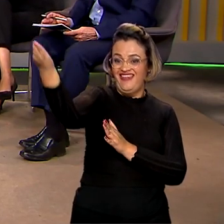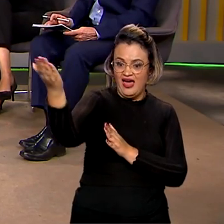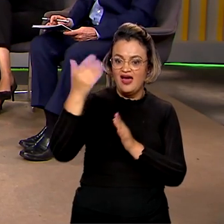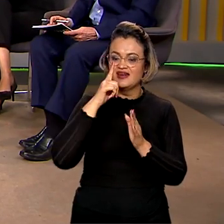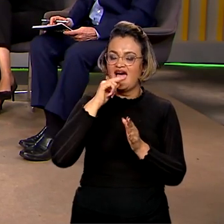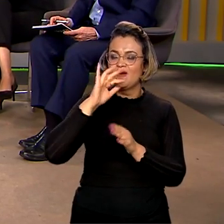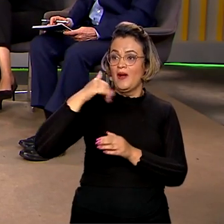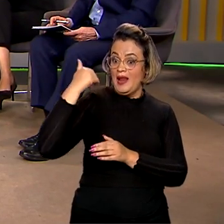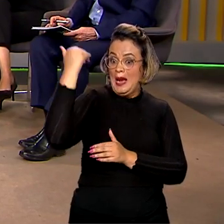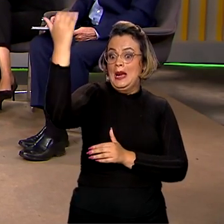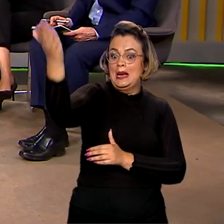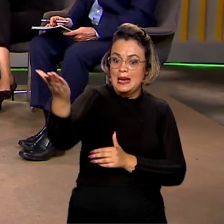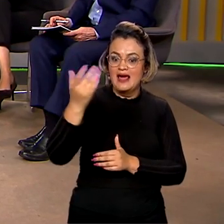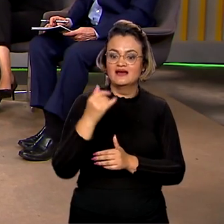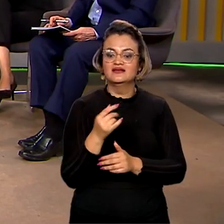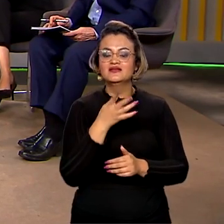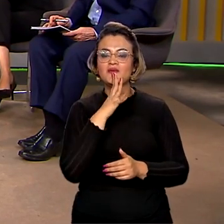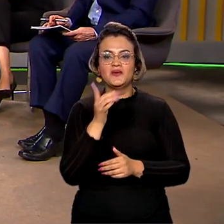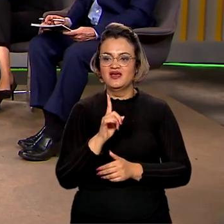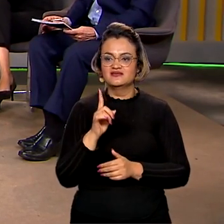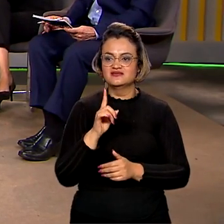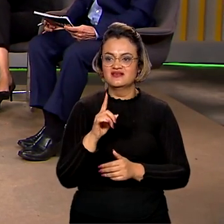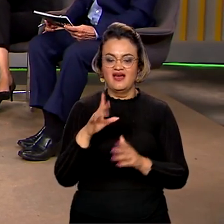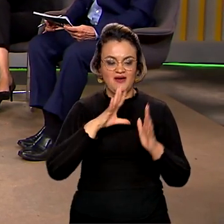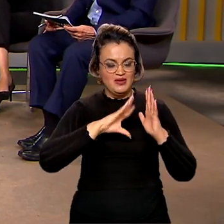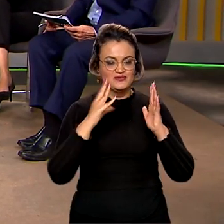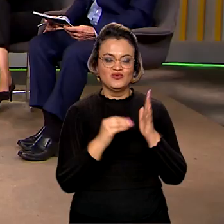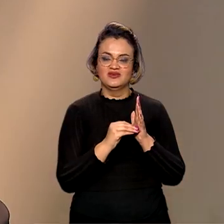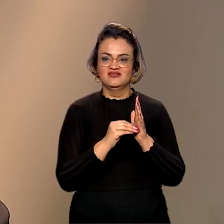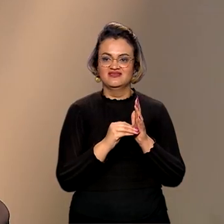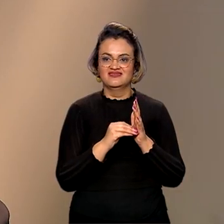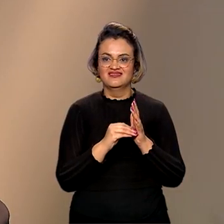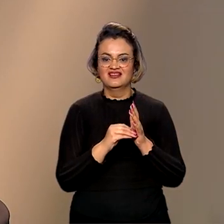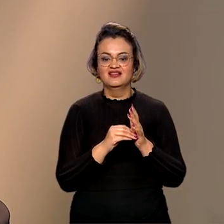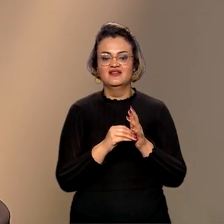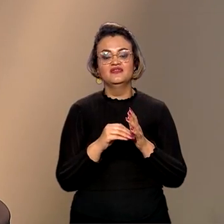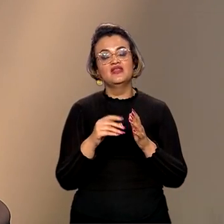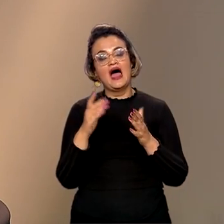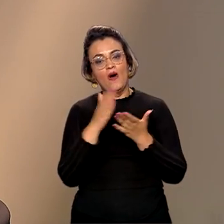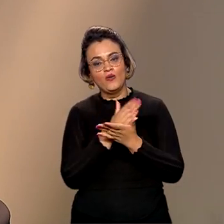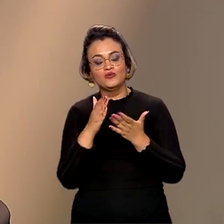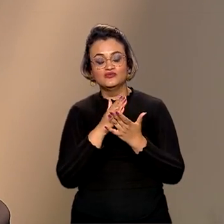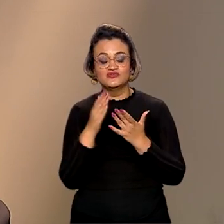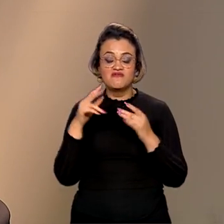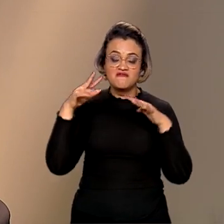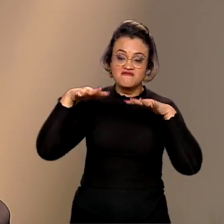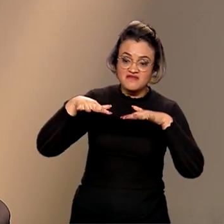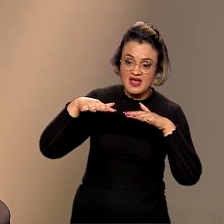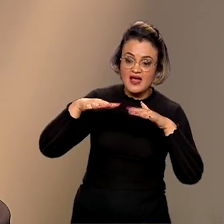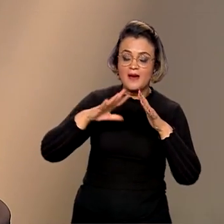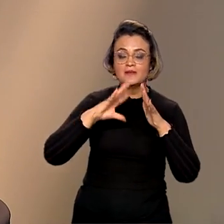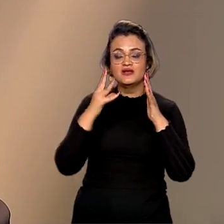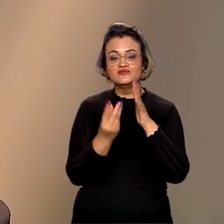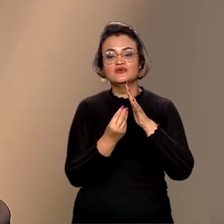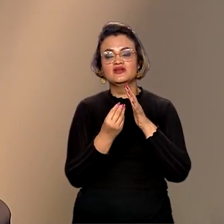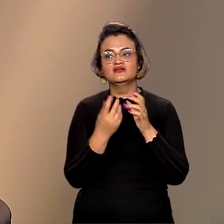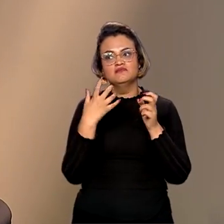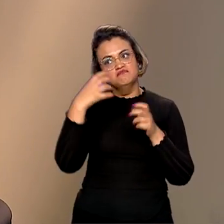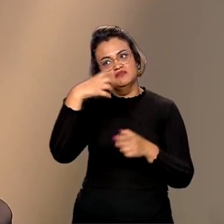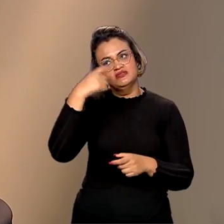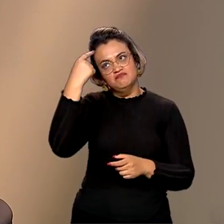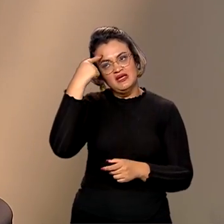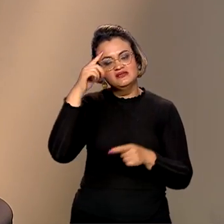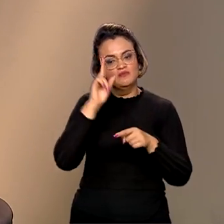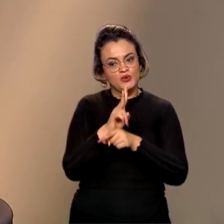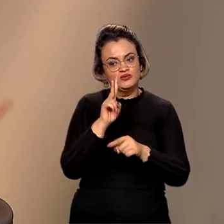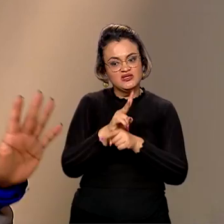olha para a Amazônia e dos dois lados, né, tem aqueles que olham para, no sentido de proteger e tem